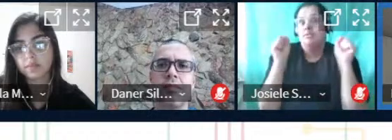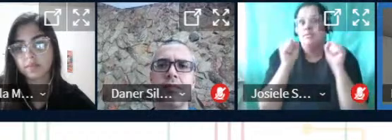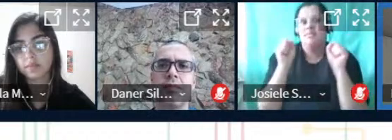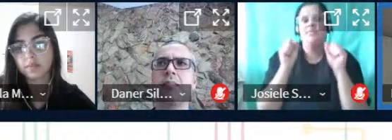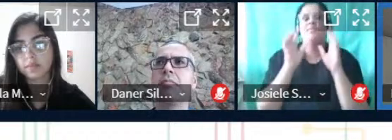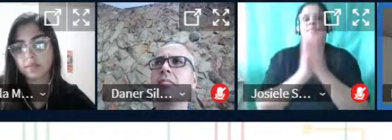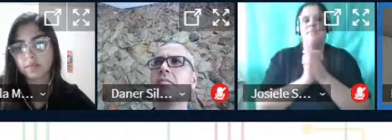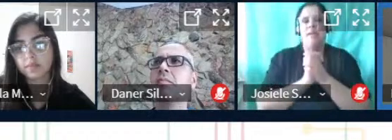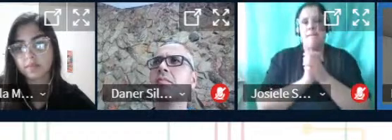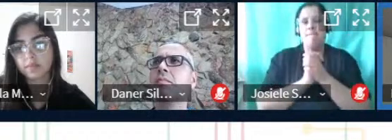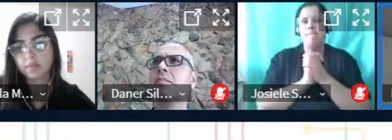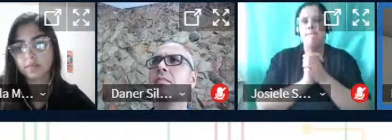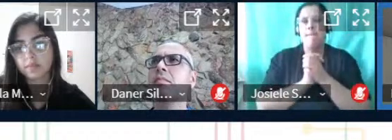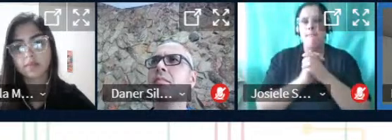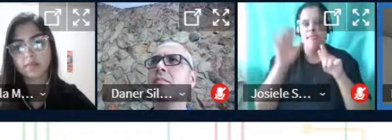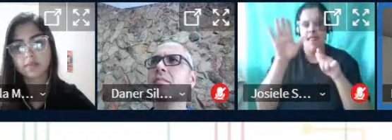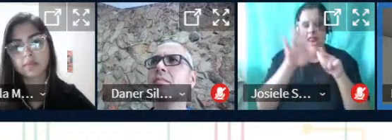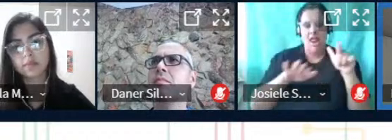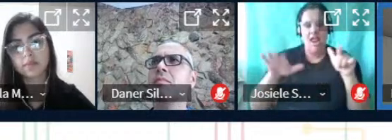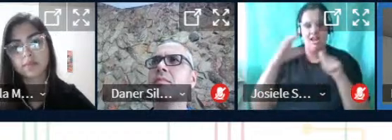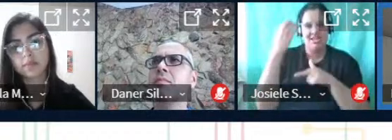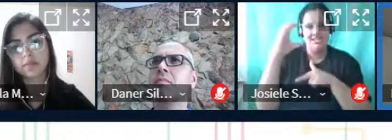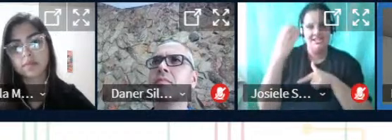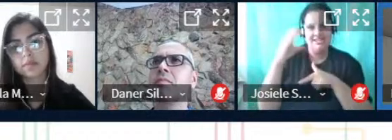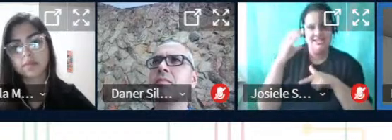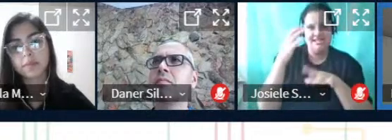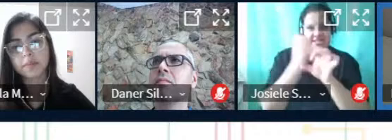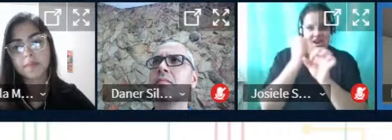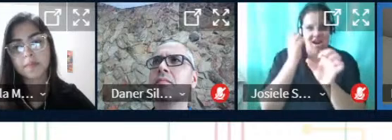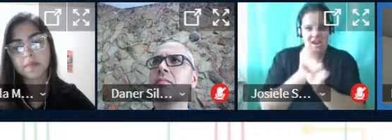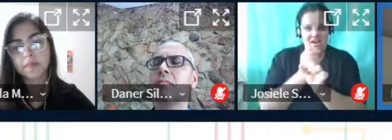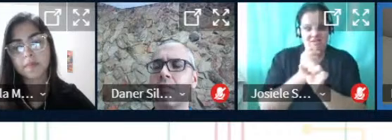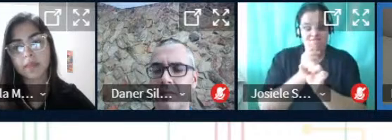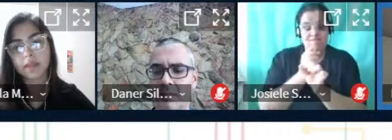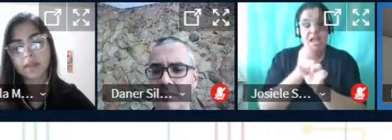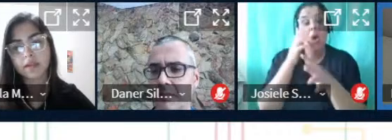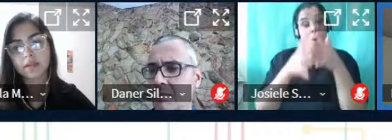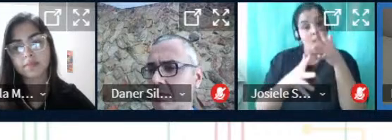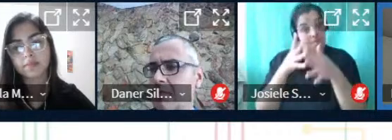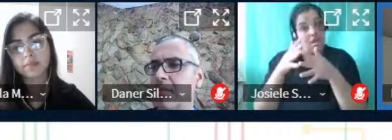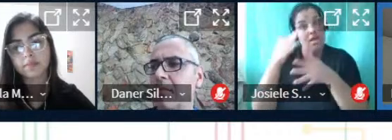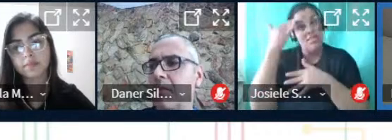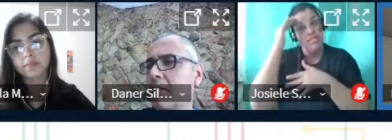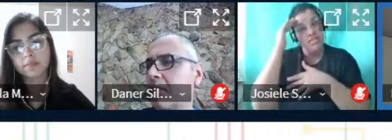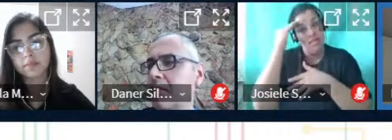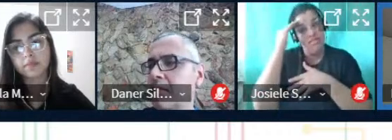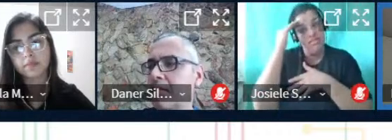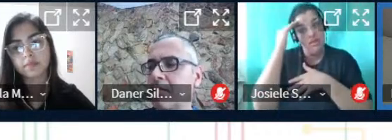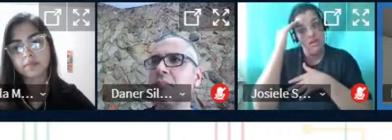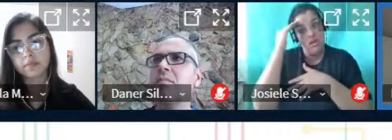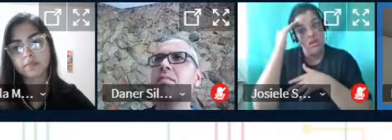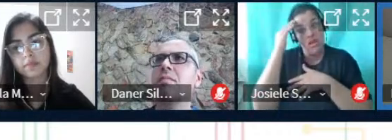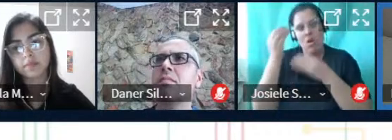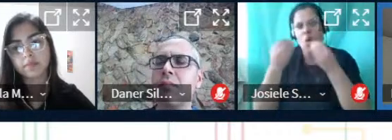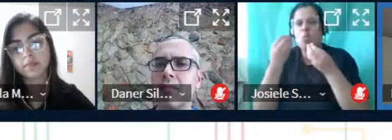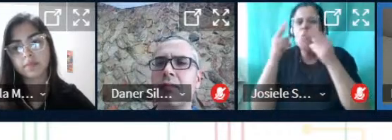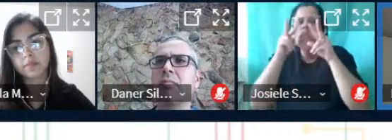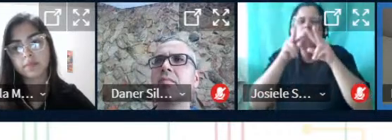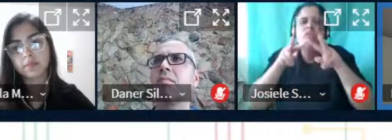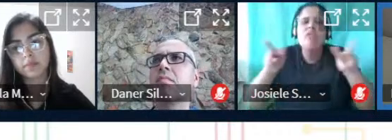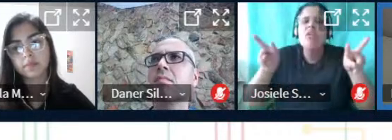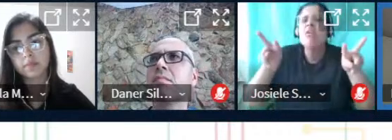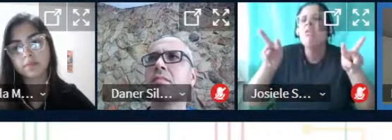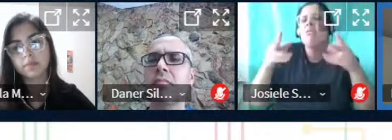e as ciências exatas realmente é muito complexo né tu entender sem poder enxergar né sem poder